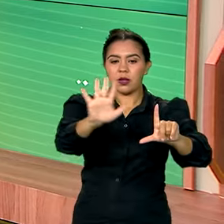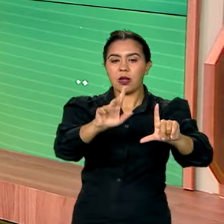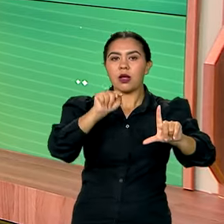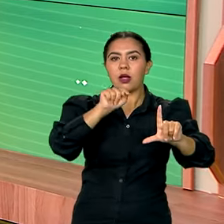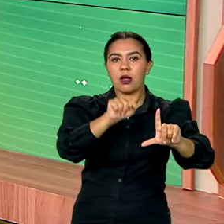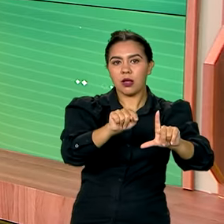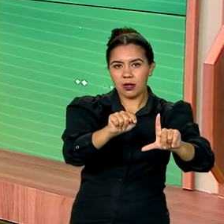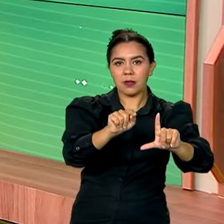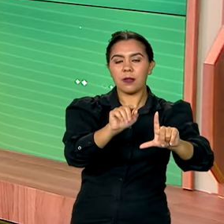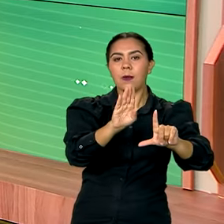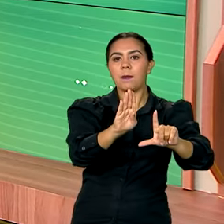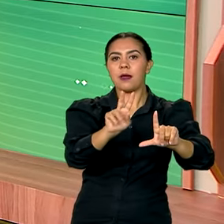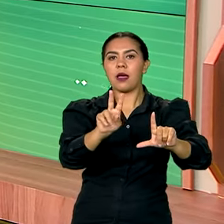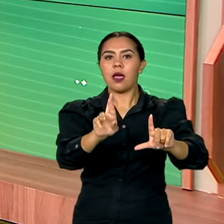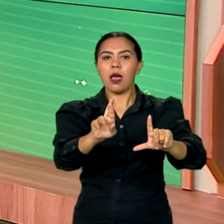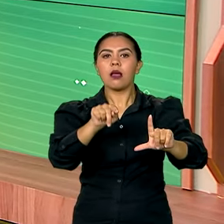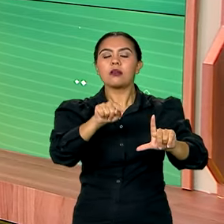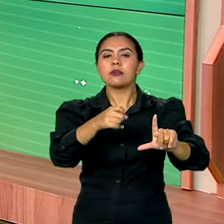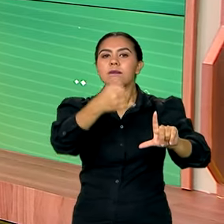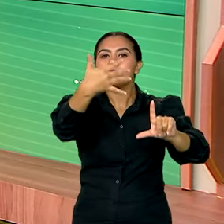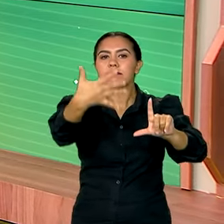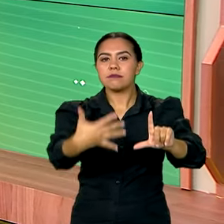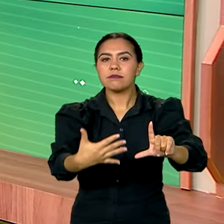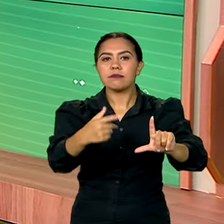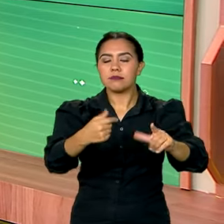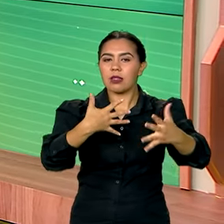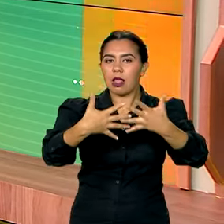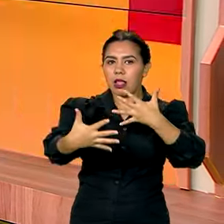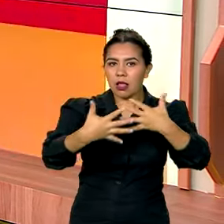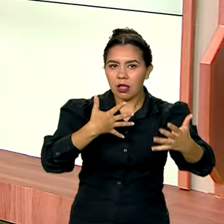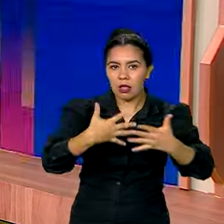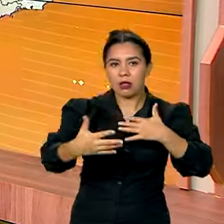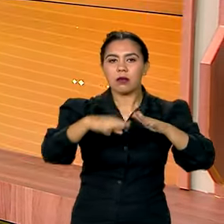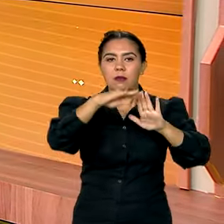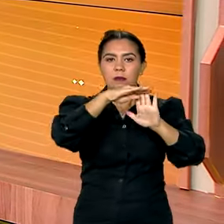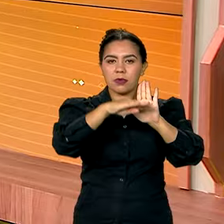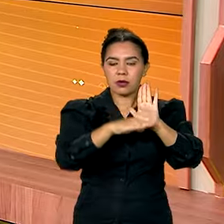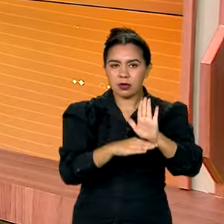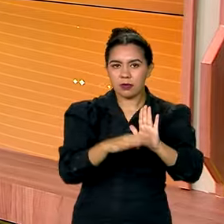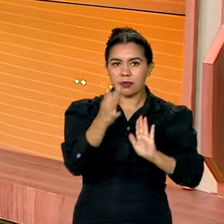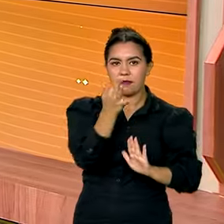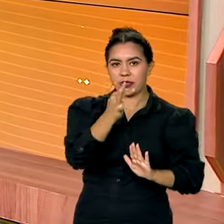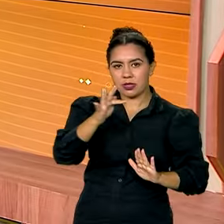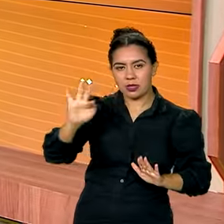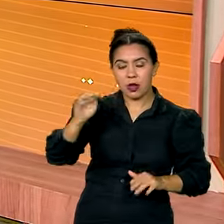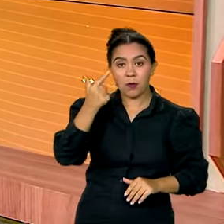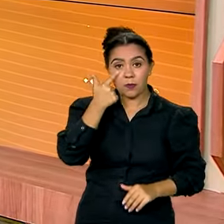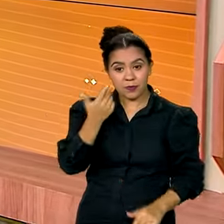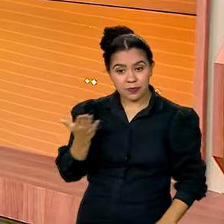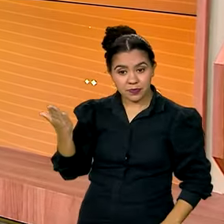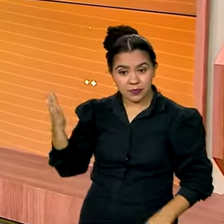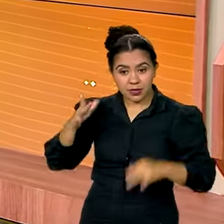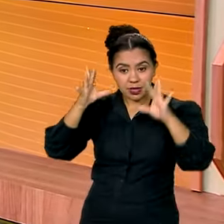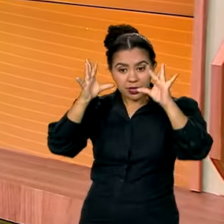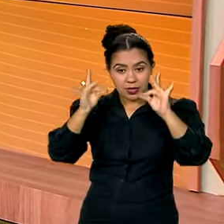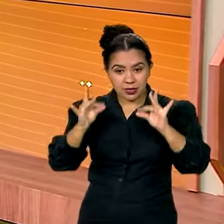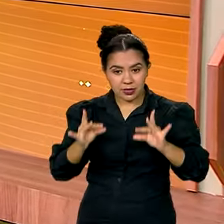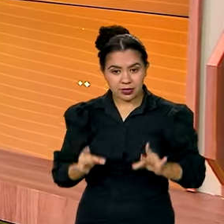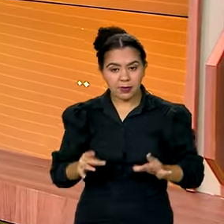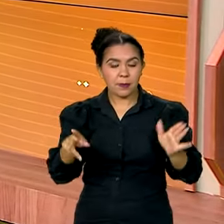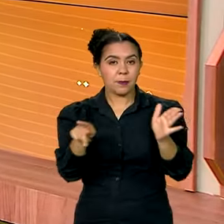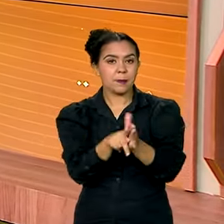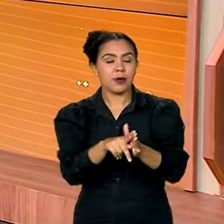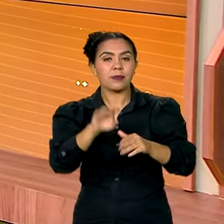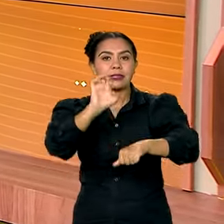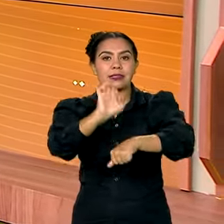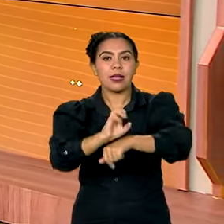BR que mostra com transparência as ações e programas federais em cada município. Vamos dar uma olhada então no estado da Bahia,